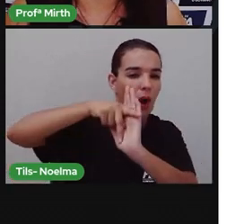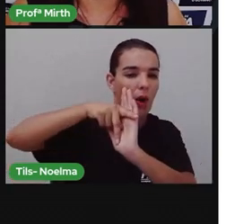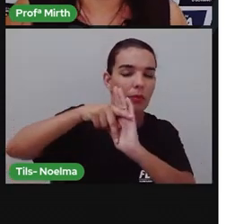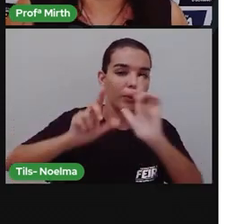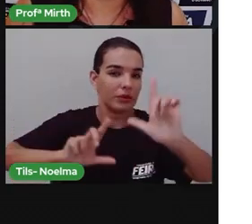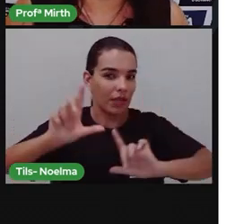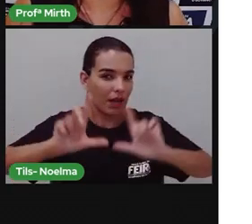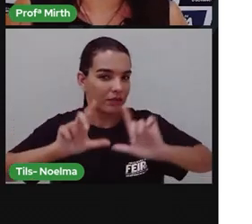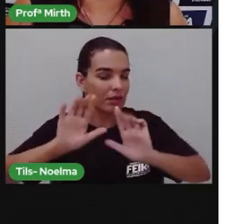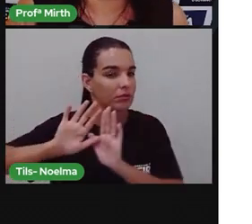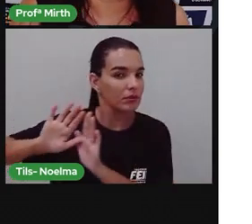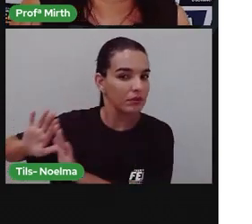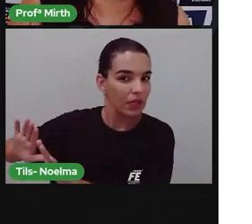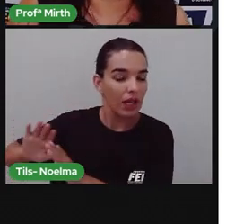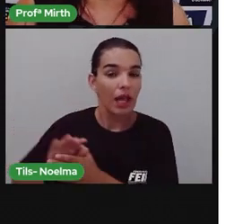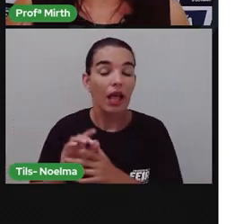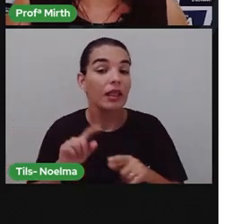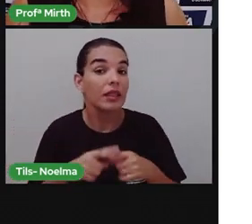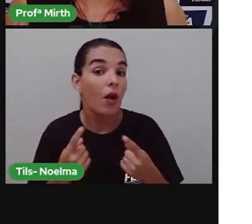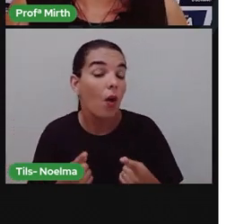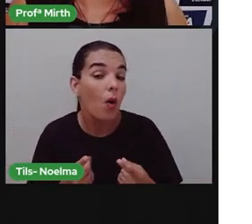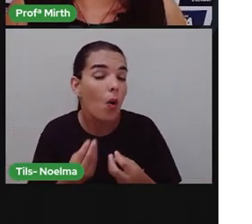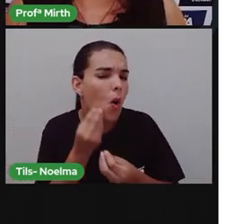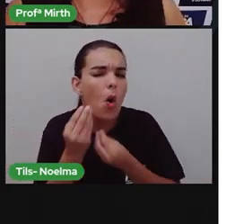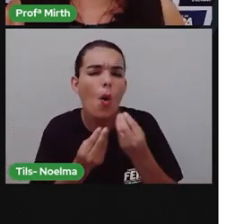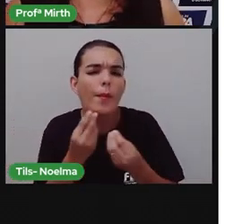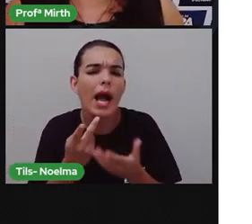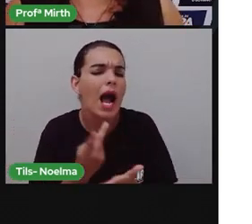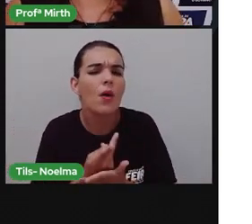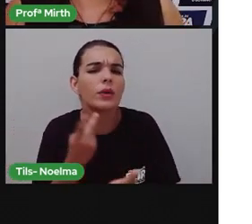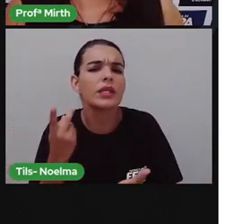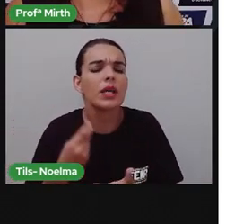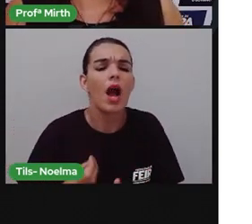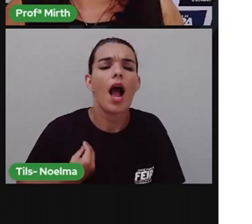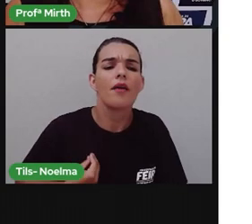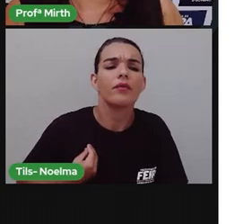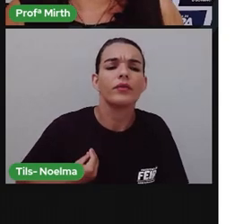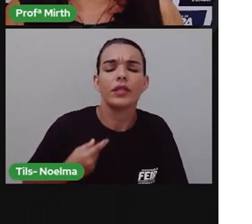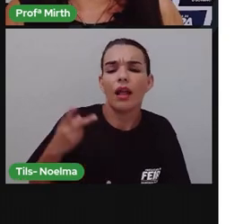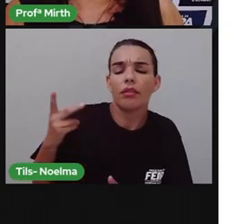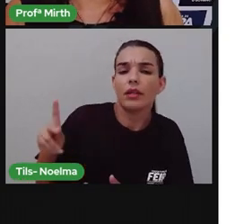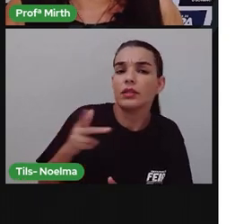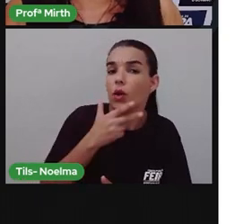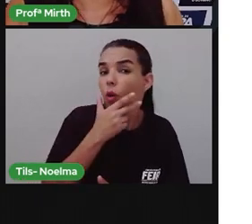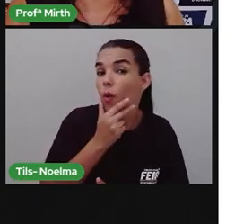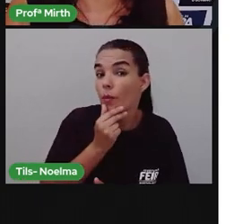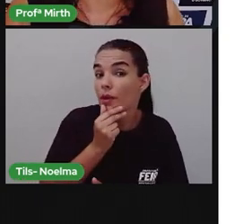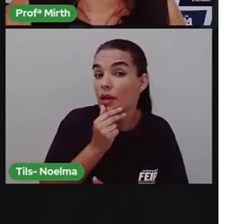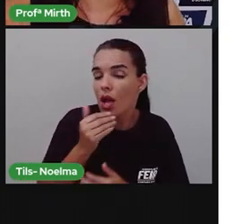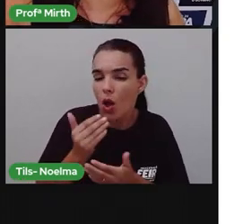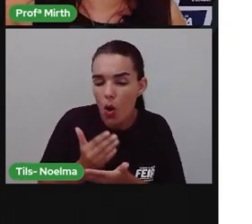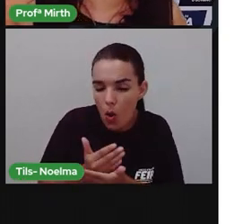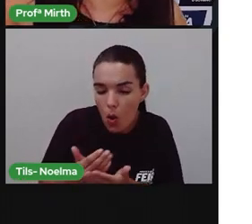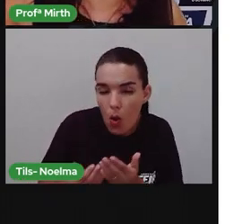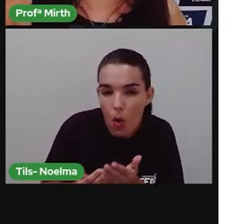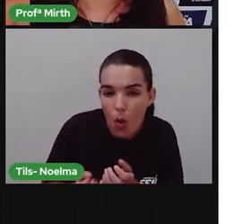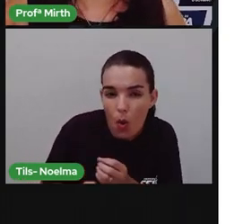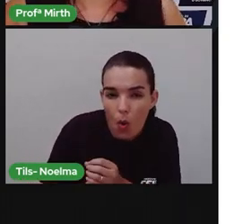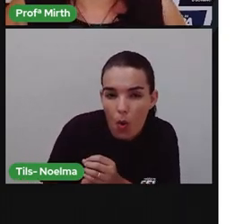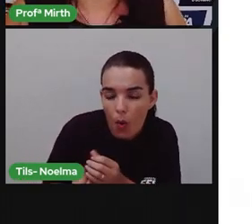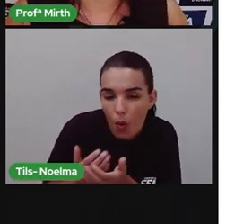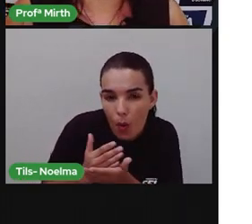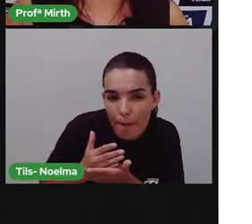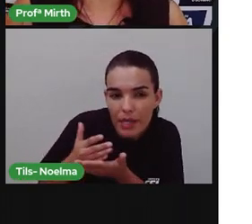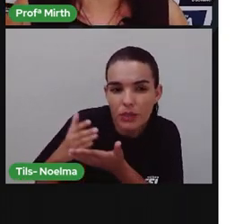é, né? Então, ele veio de baixo, ele já foi camelô. Então, quando vocês analisam o percurso, né? A vida dele ali de camelô até ele chegar